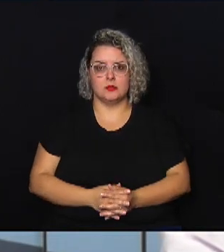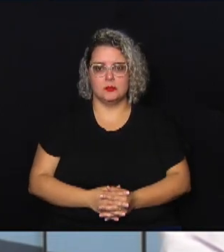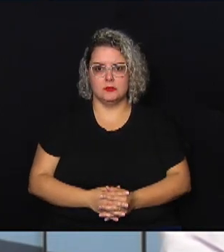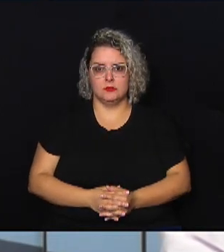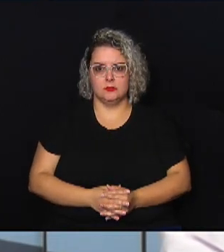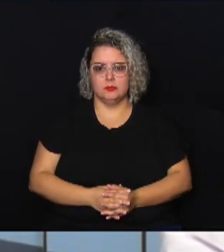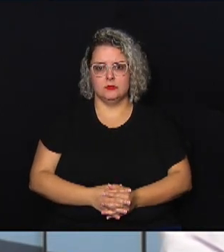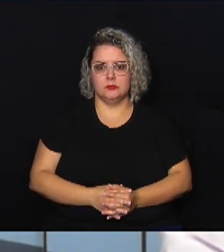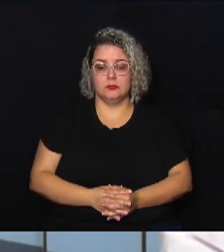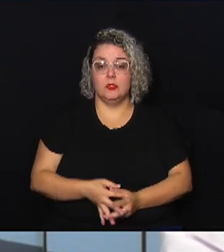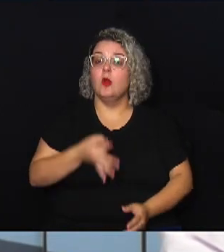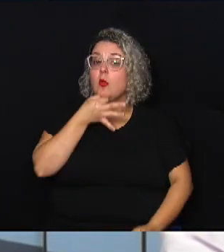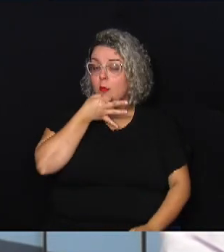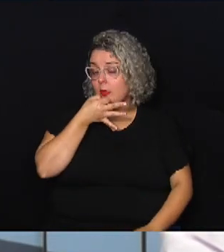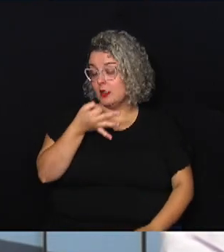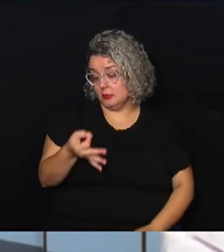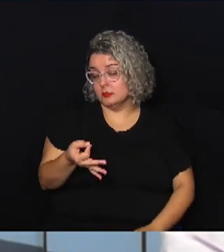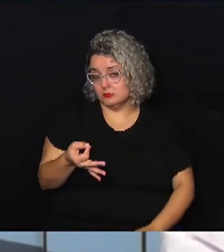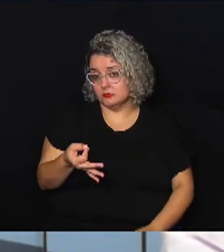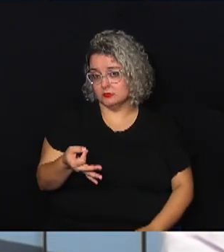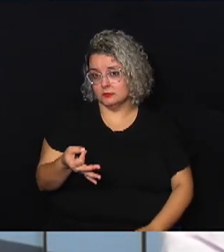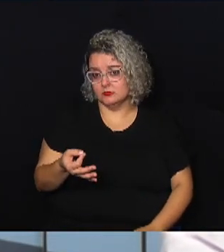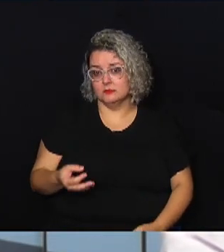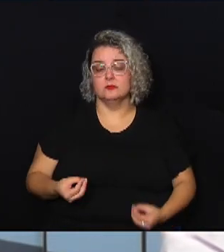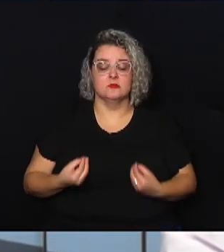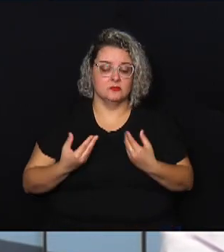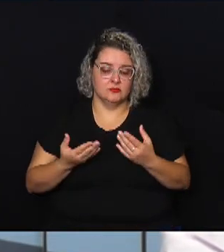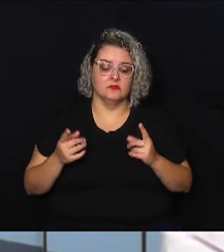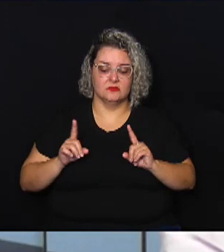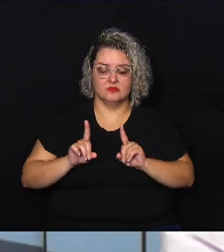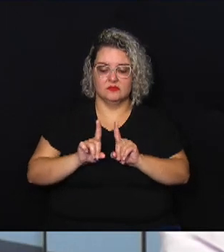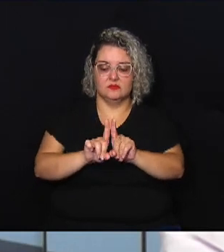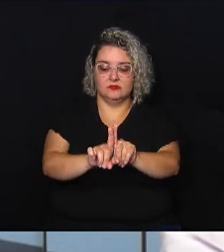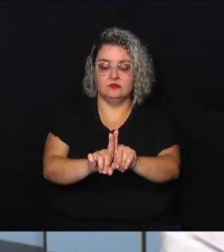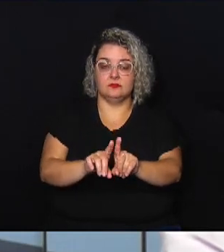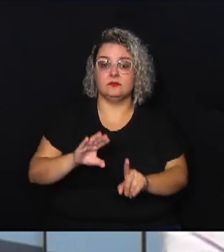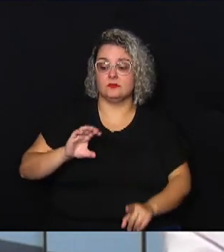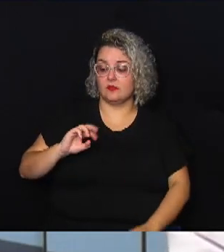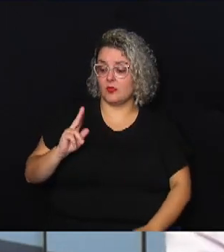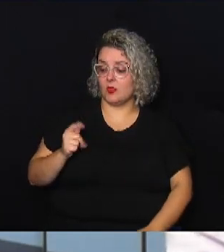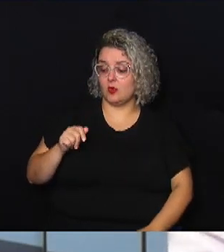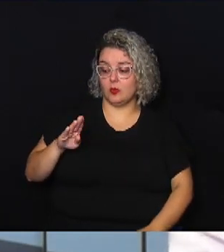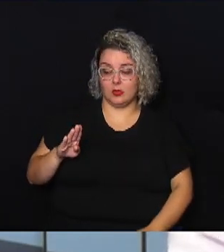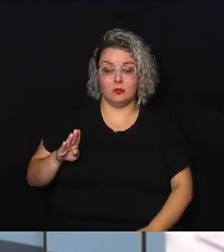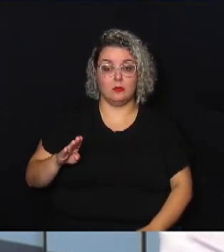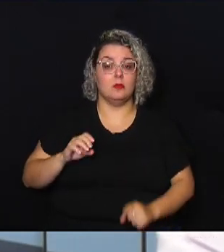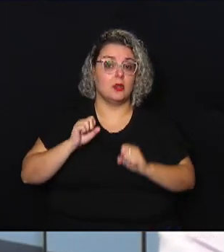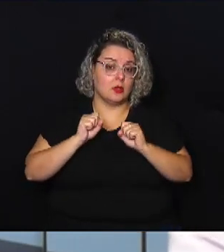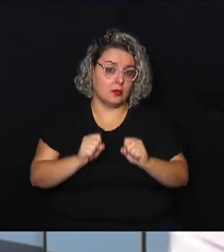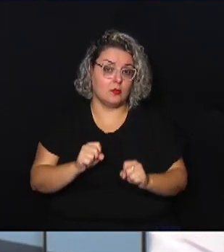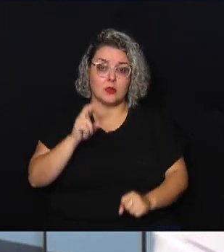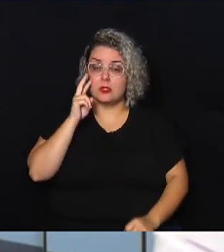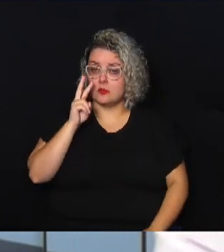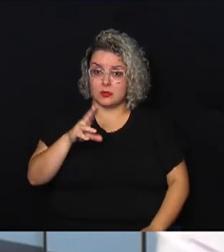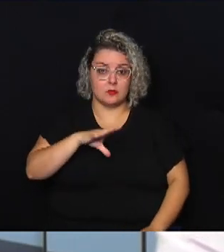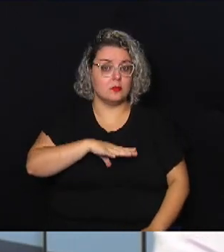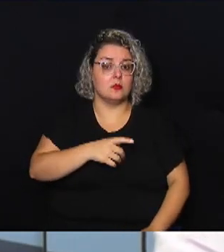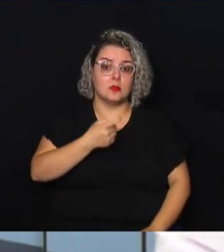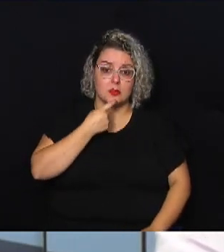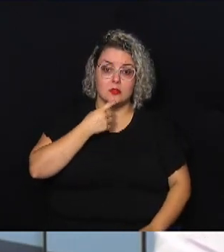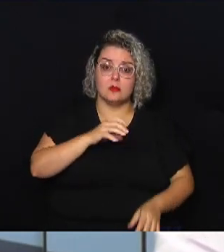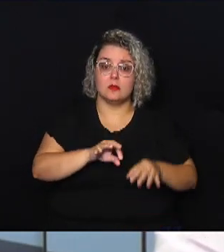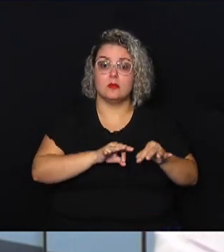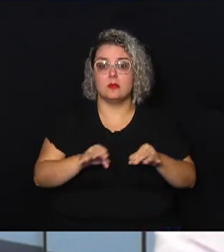opina e traz parceiros inclusive para a Coab para que nós possamos ver uma campina planejada.